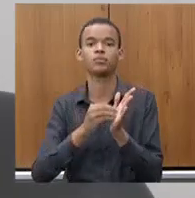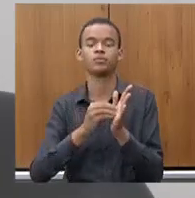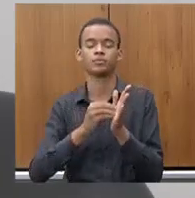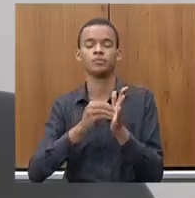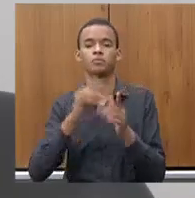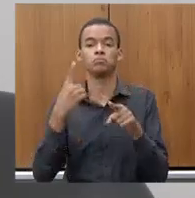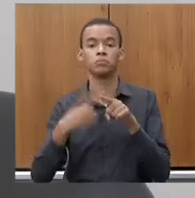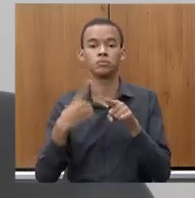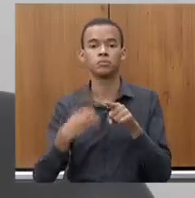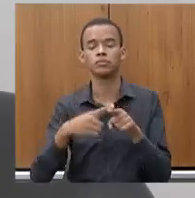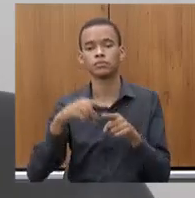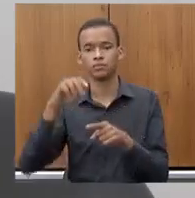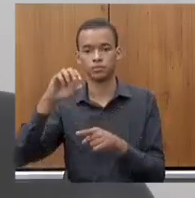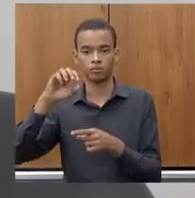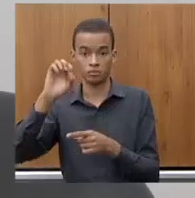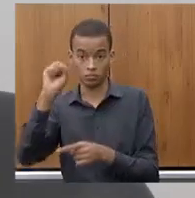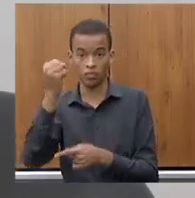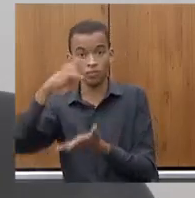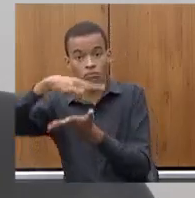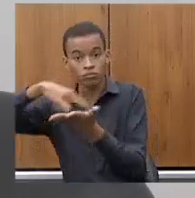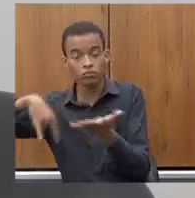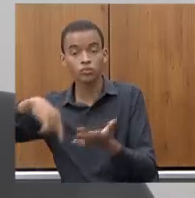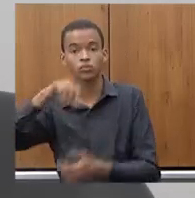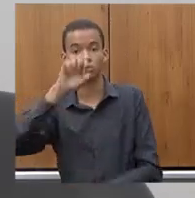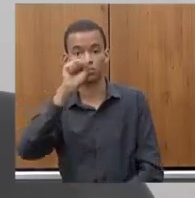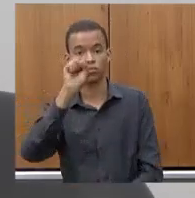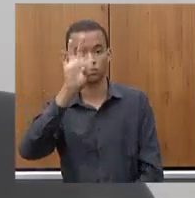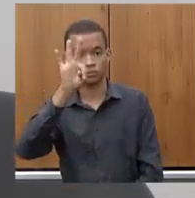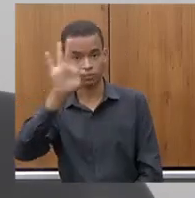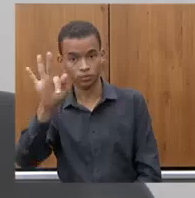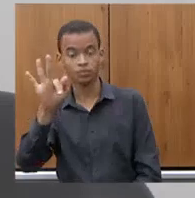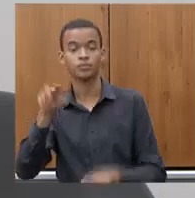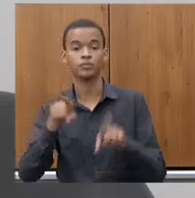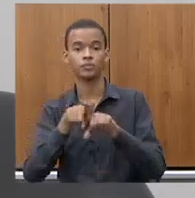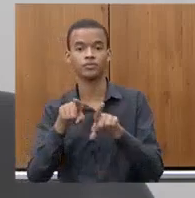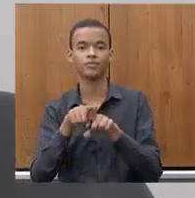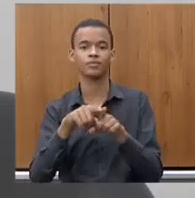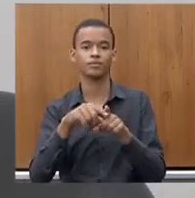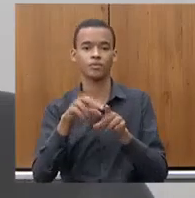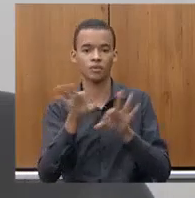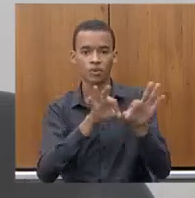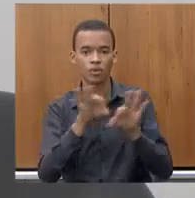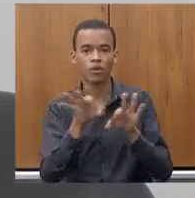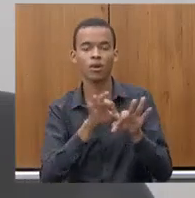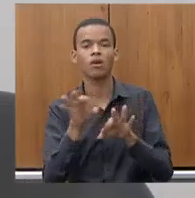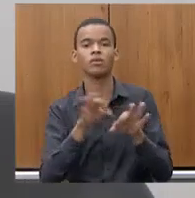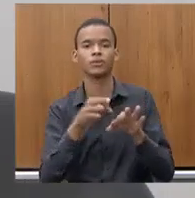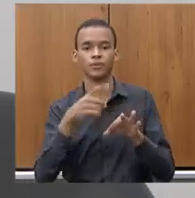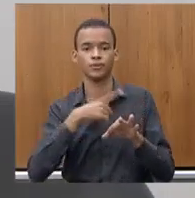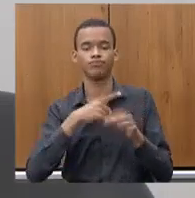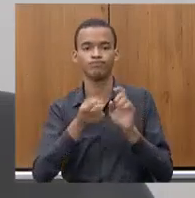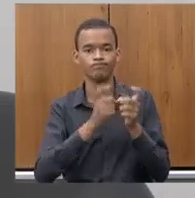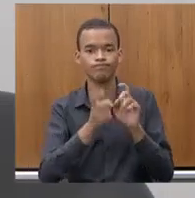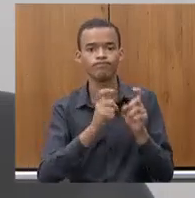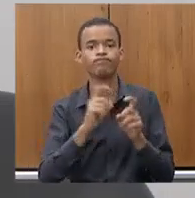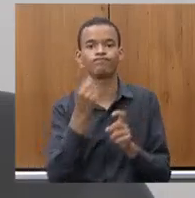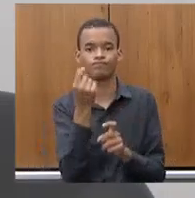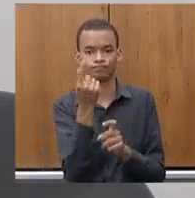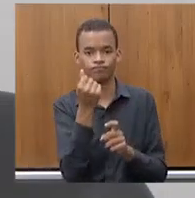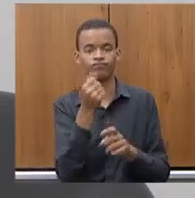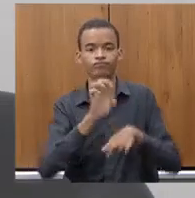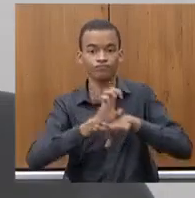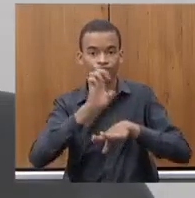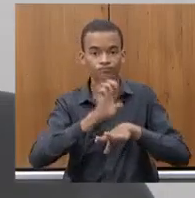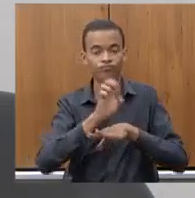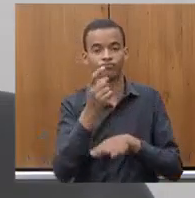por meio de oito liminares obtidas pelo STF em ações civis ordinárias, o governo do Estado deixou de desembolsar em